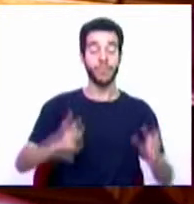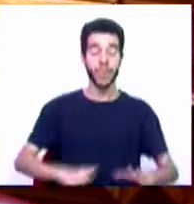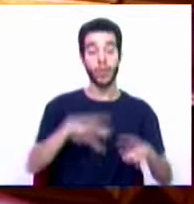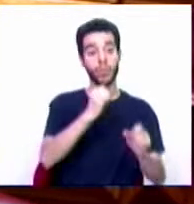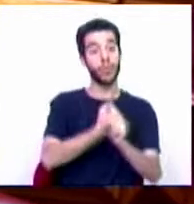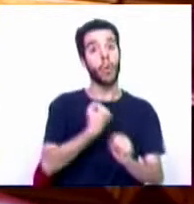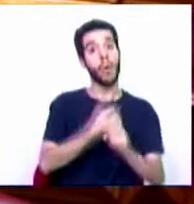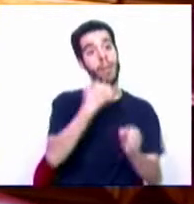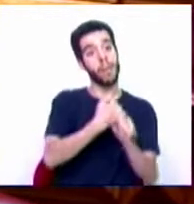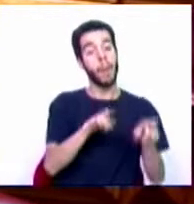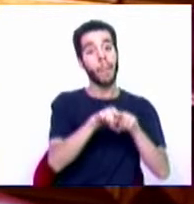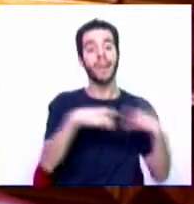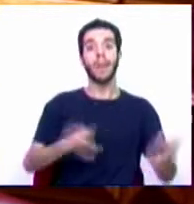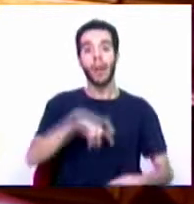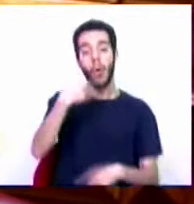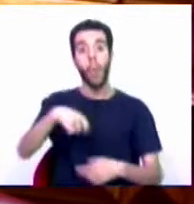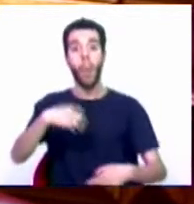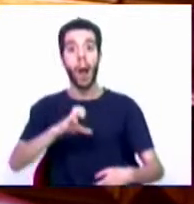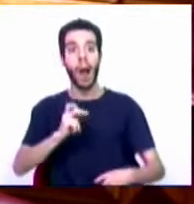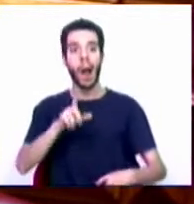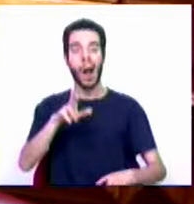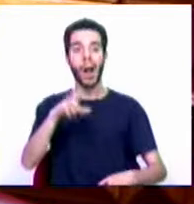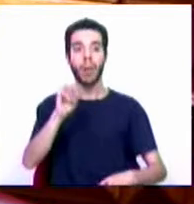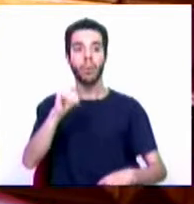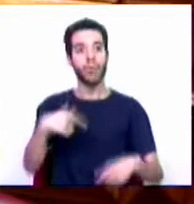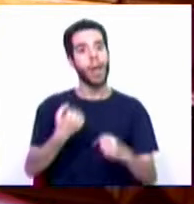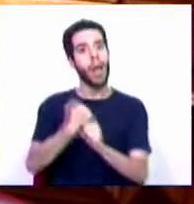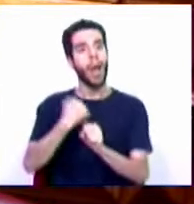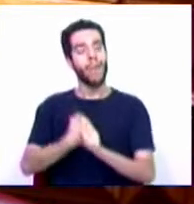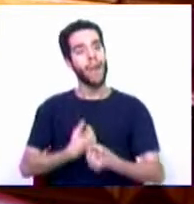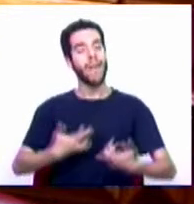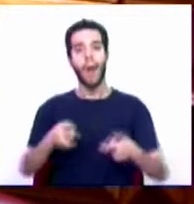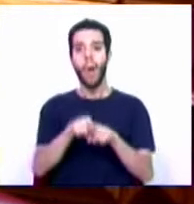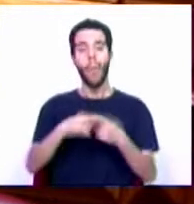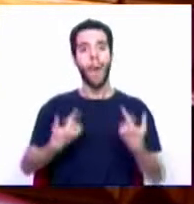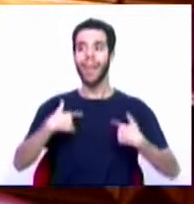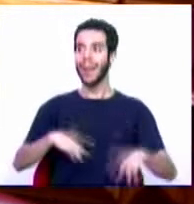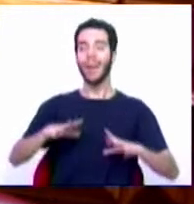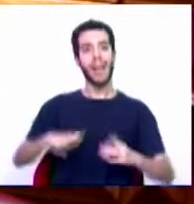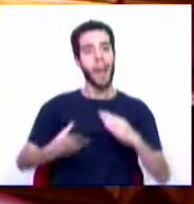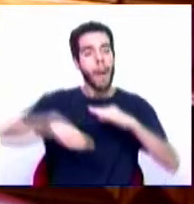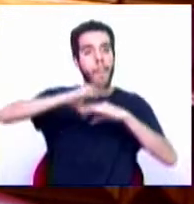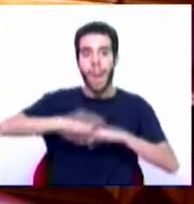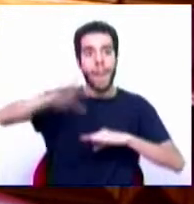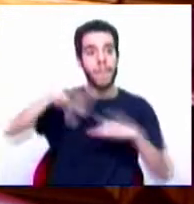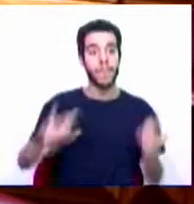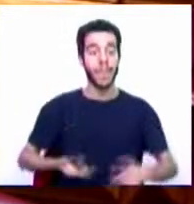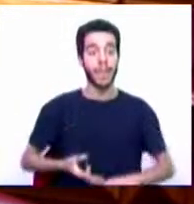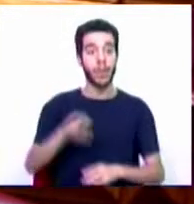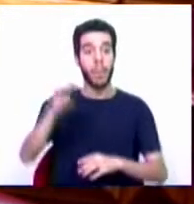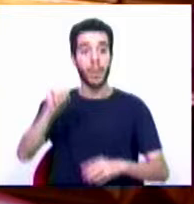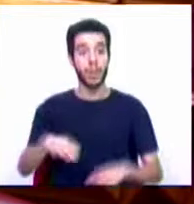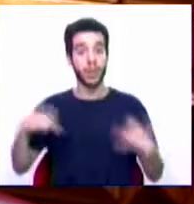Carlos Bernardes representava uma força, uma proatividade e uma vontade de fazer sempre mais e mais. Filiou-se no Partido Socialista em